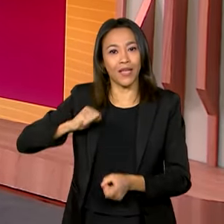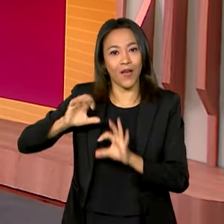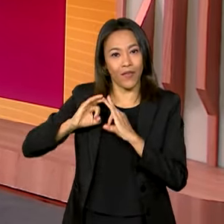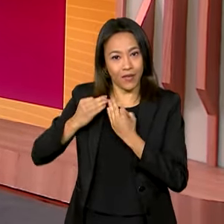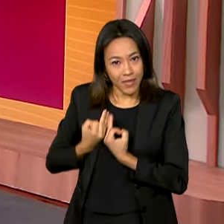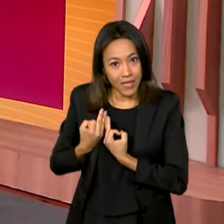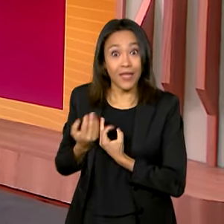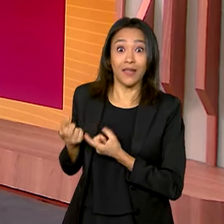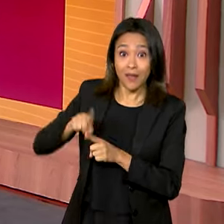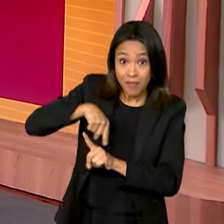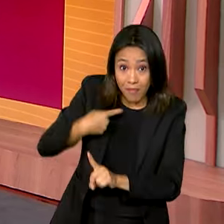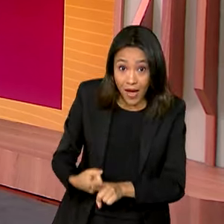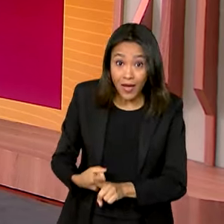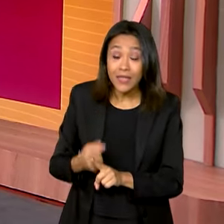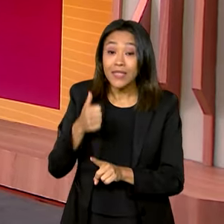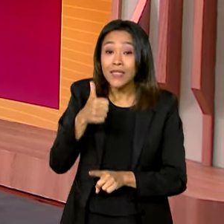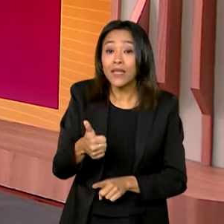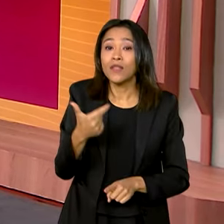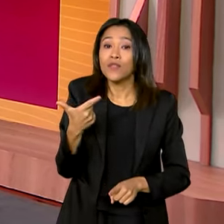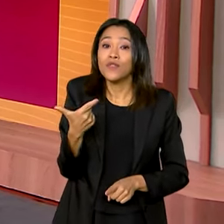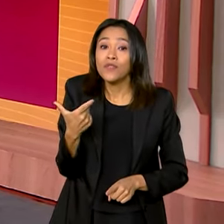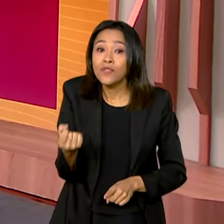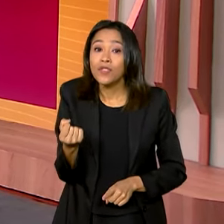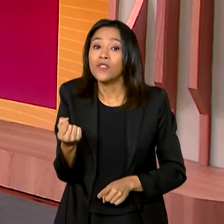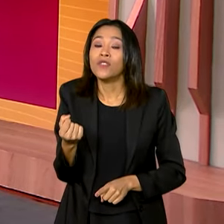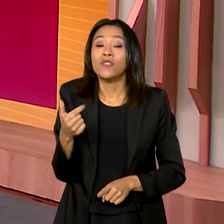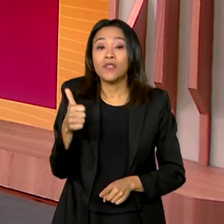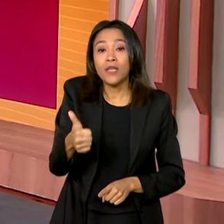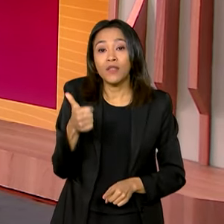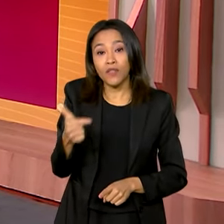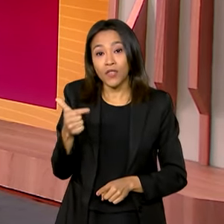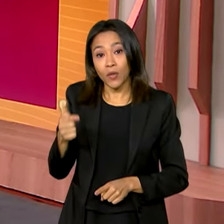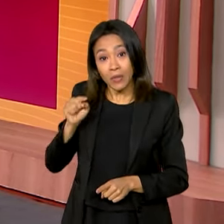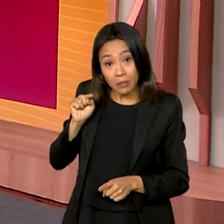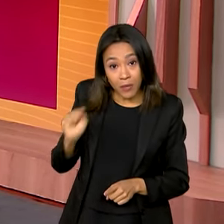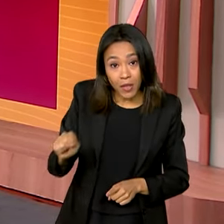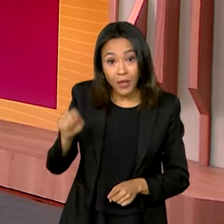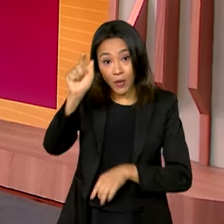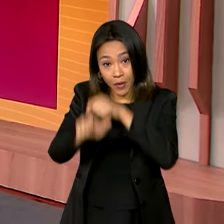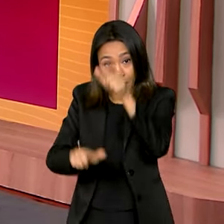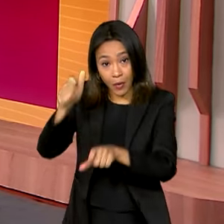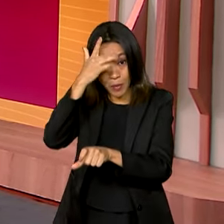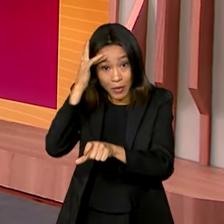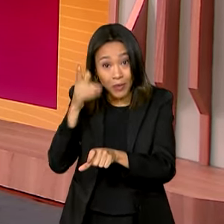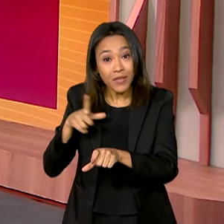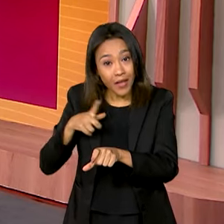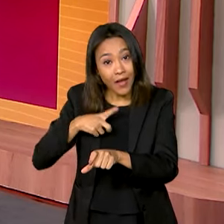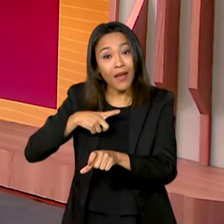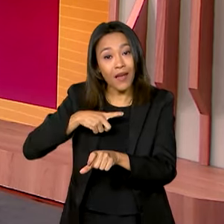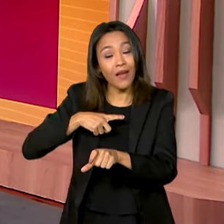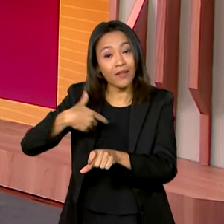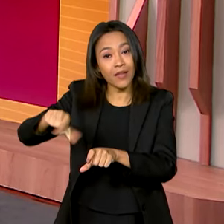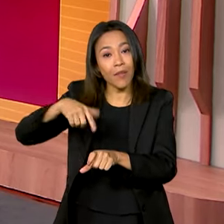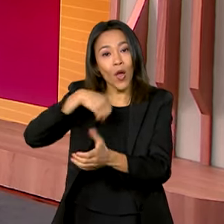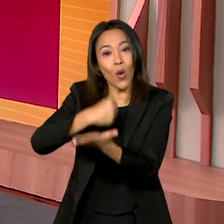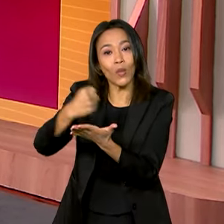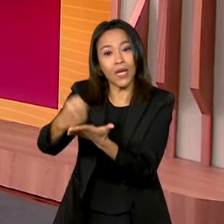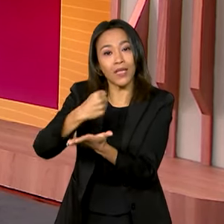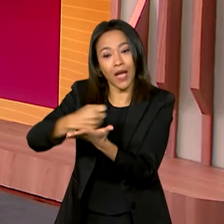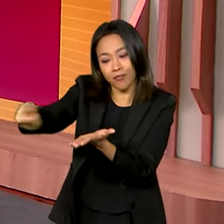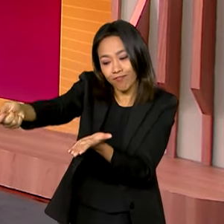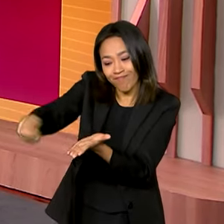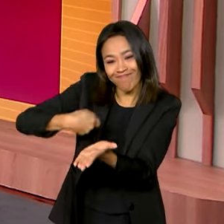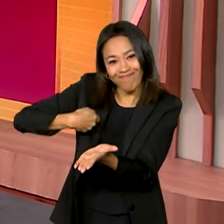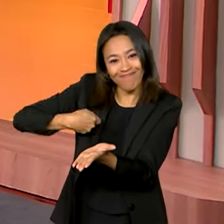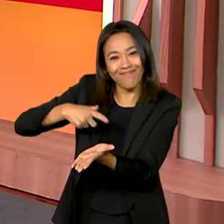e mais de 122 mil trabalhadores de Aparecida de Goiânia têm empregos com carteira de trabalho